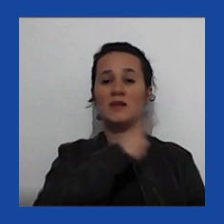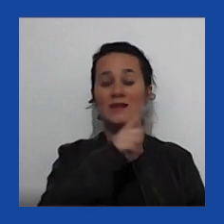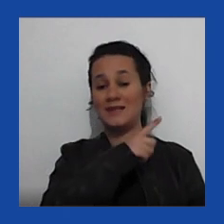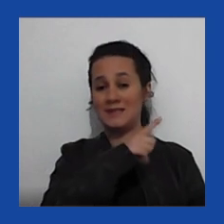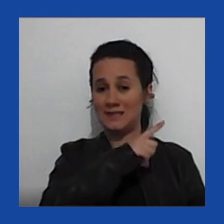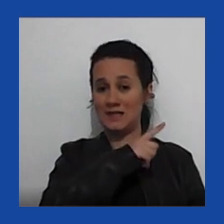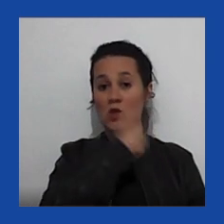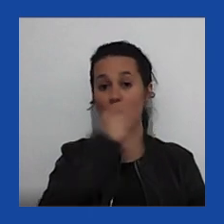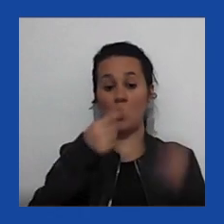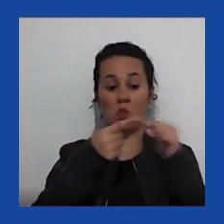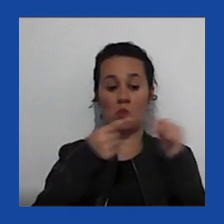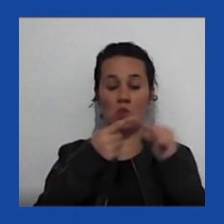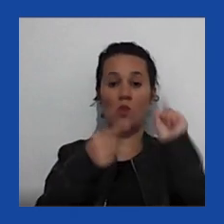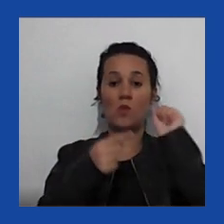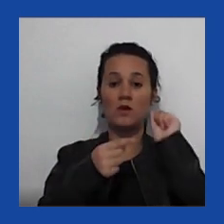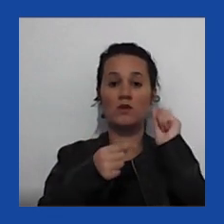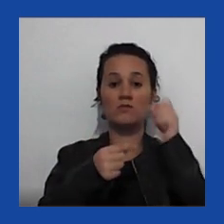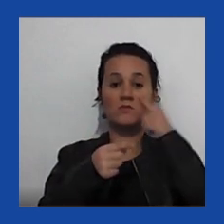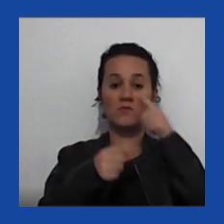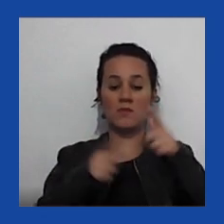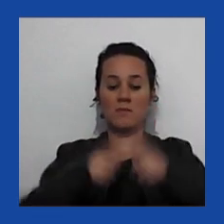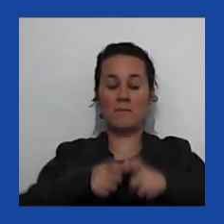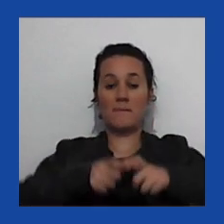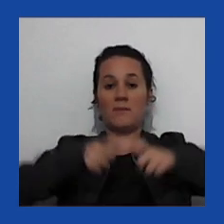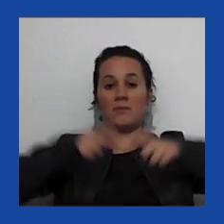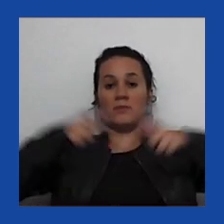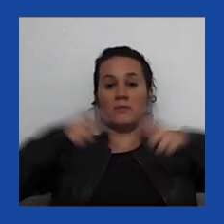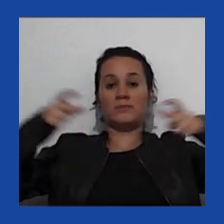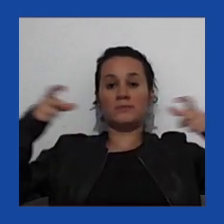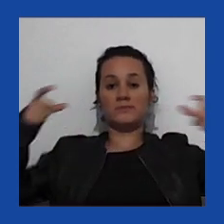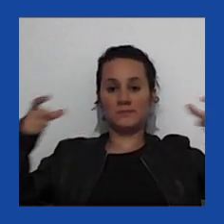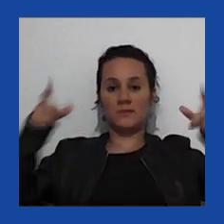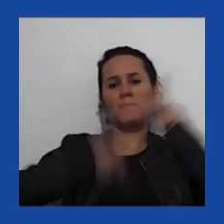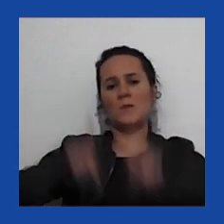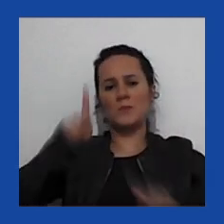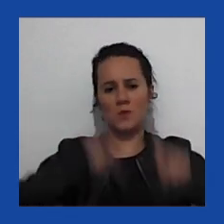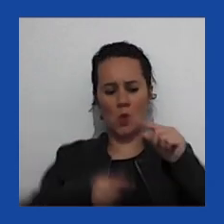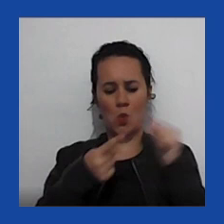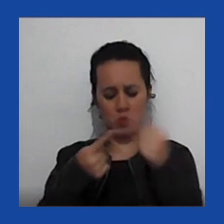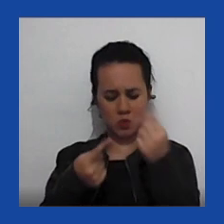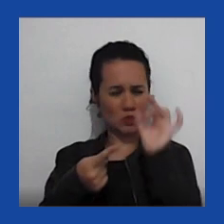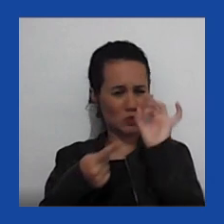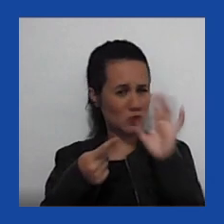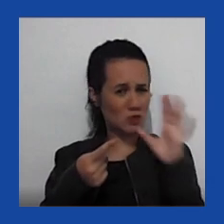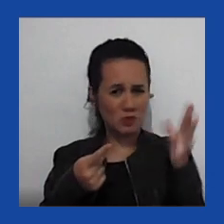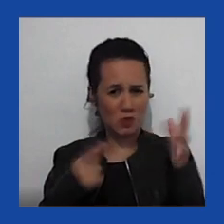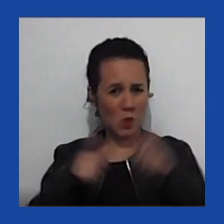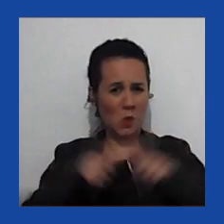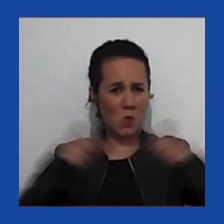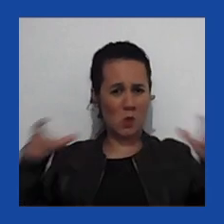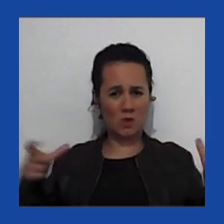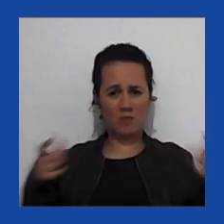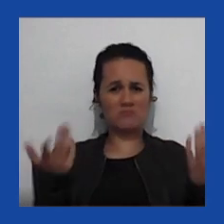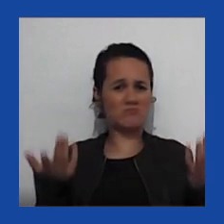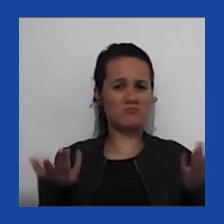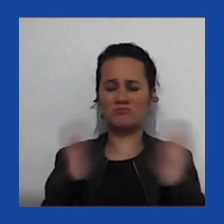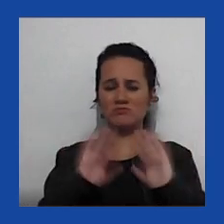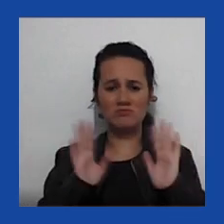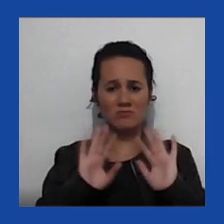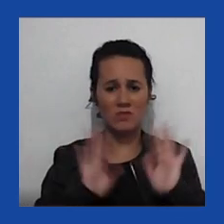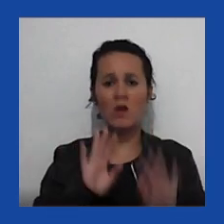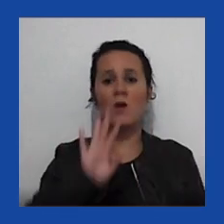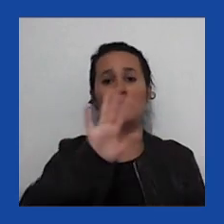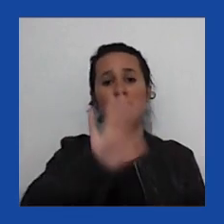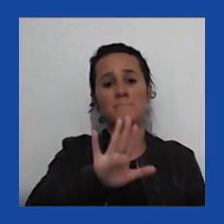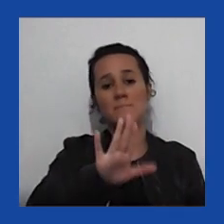é o crescimento do populismo. Não é a única razão, mas uma razão é o populismo. E eu pego,